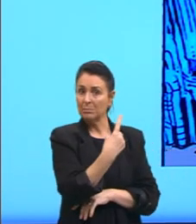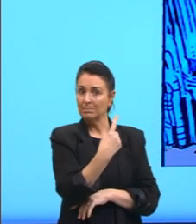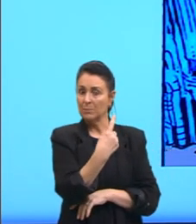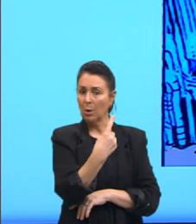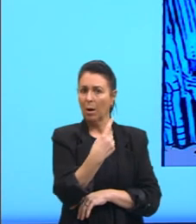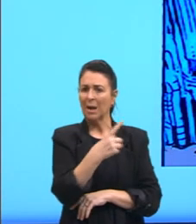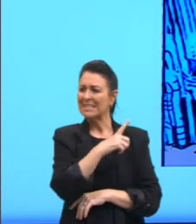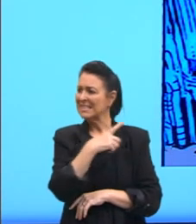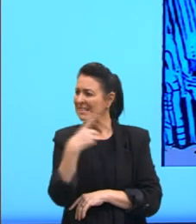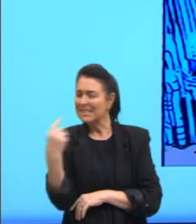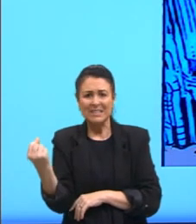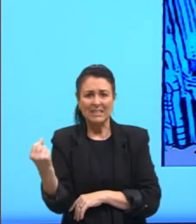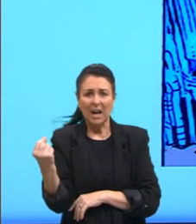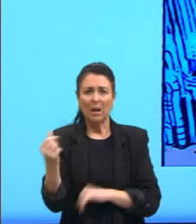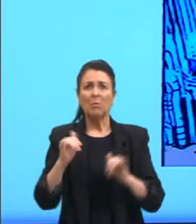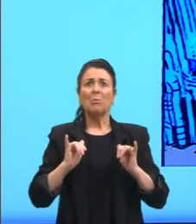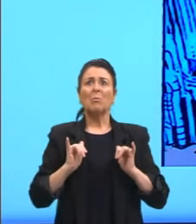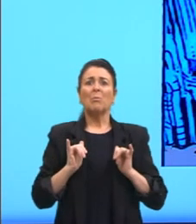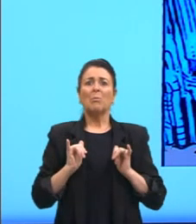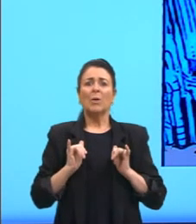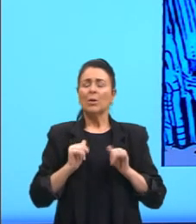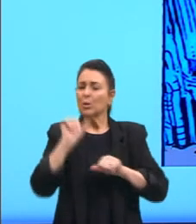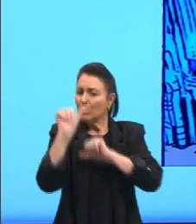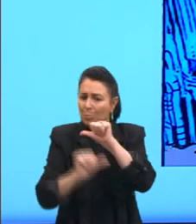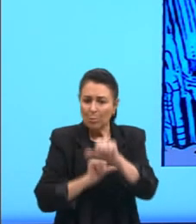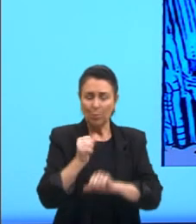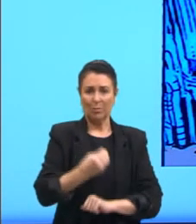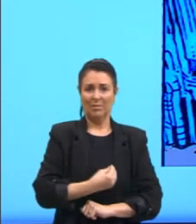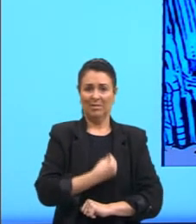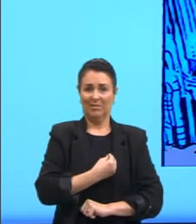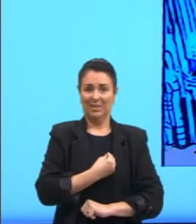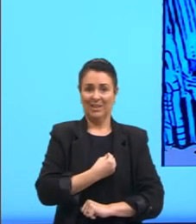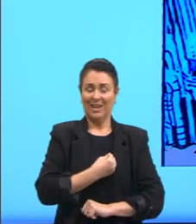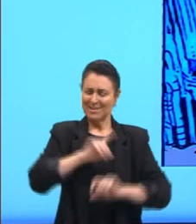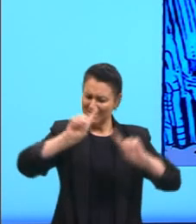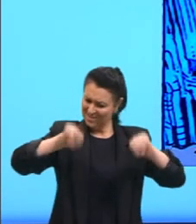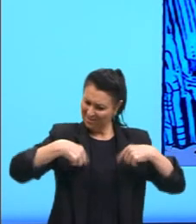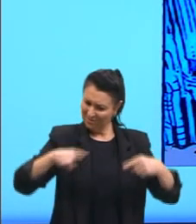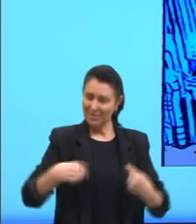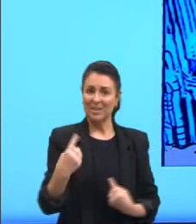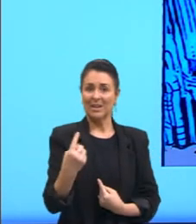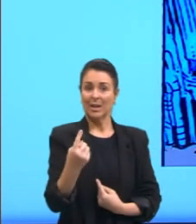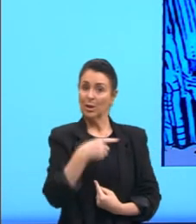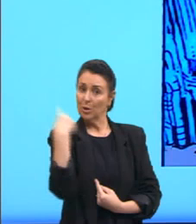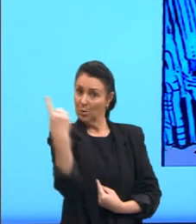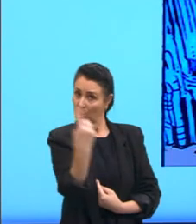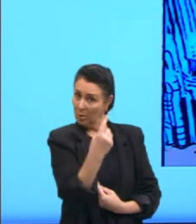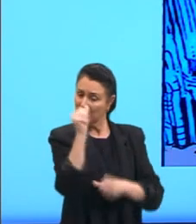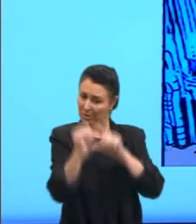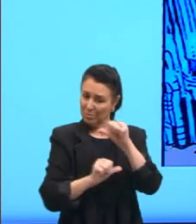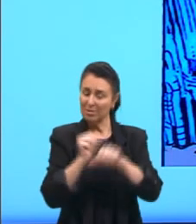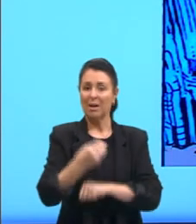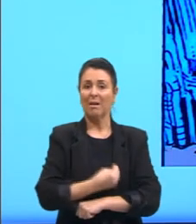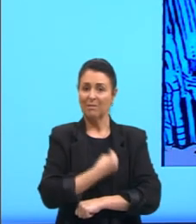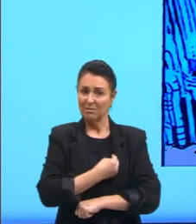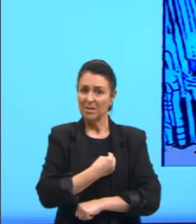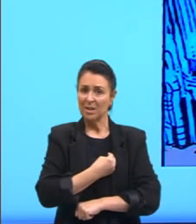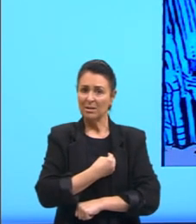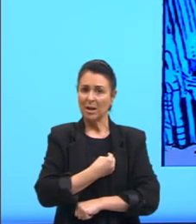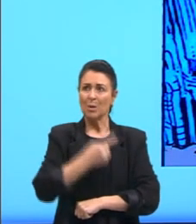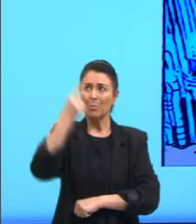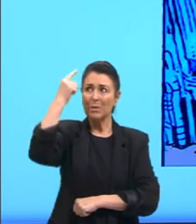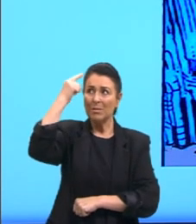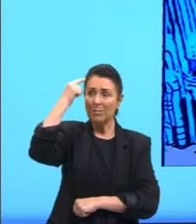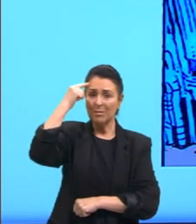existe, e está tudo bem. Mas, então, nos desafia a sair dessa zona de conforto, e ir buscar as coisas